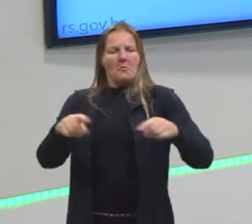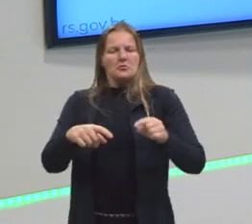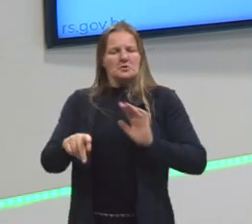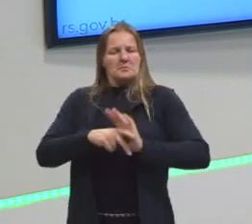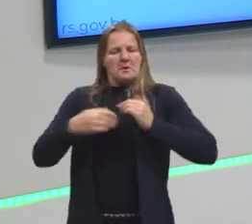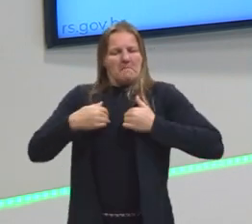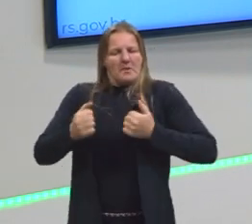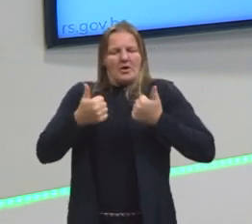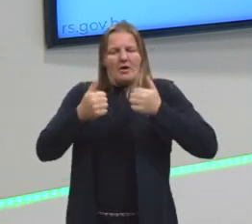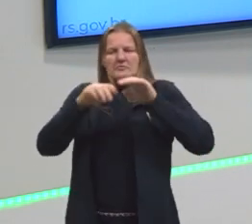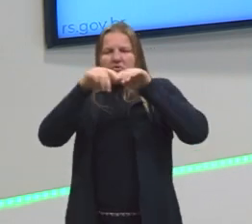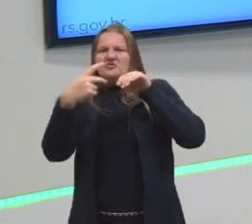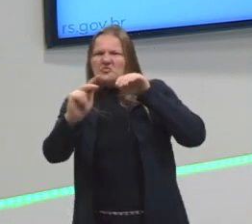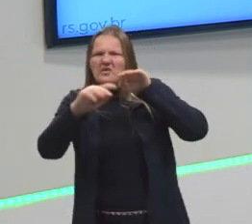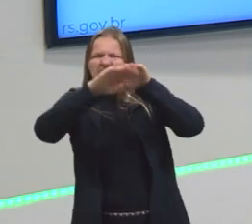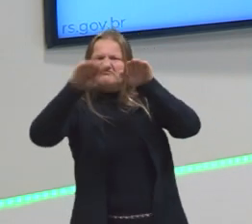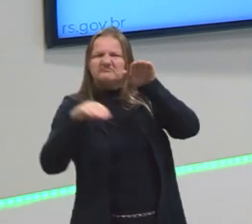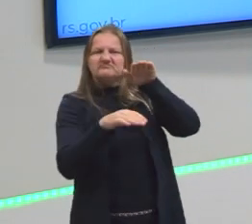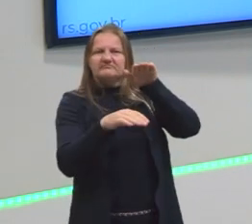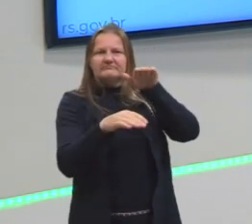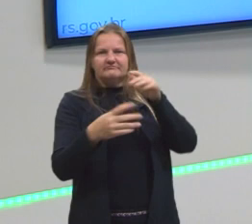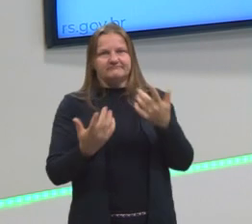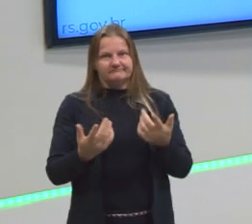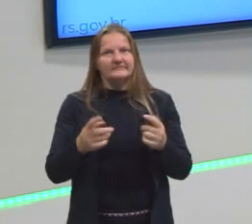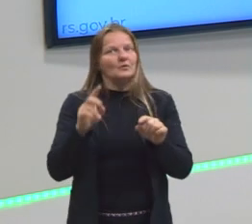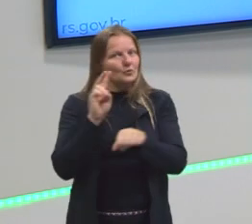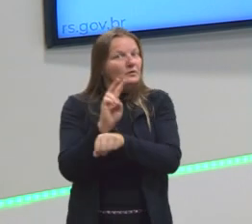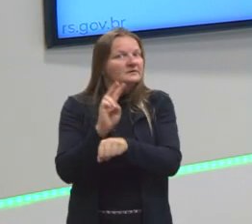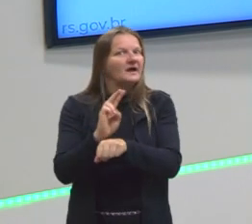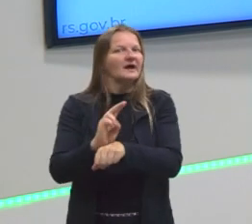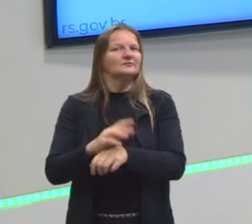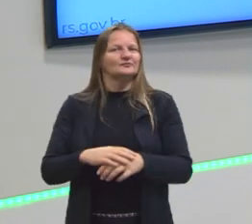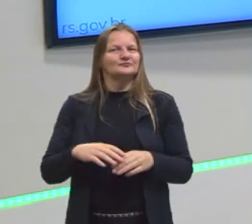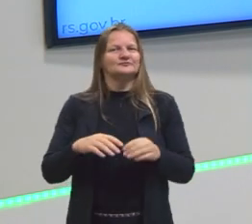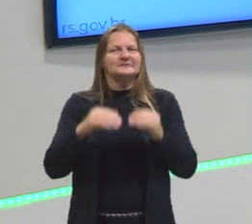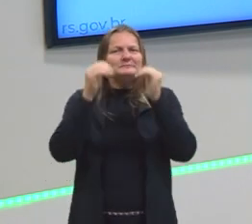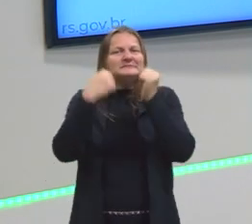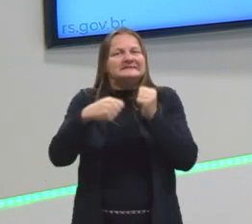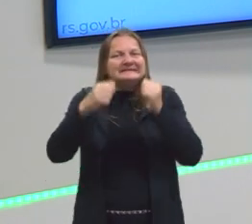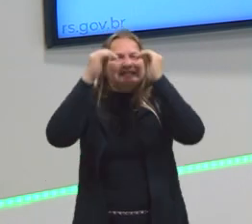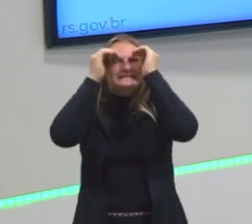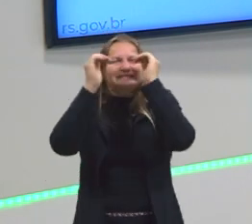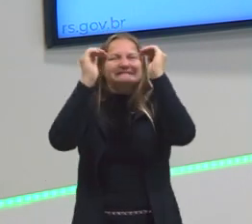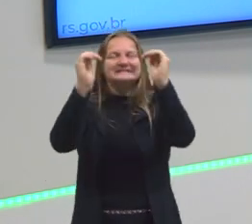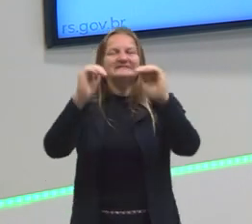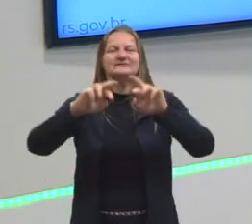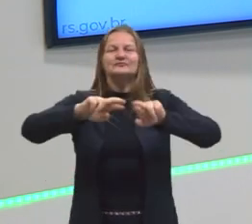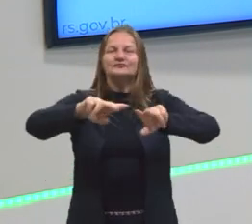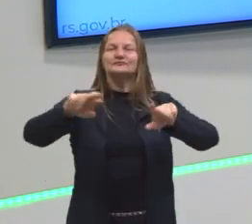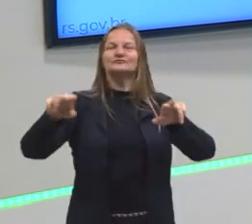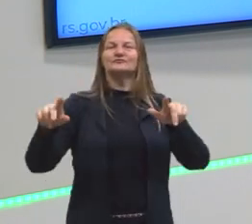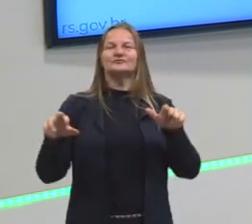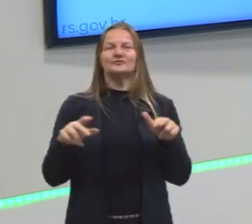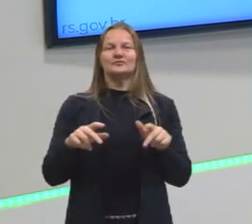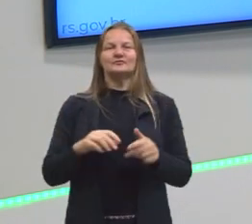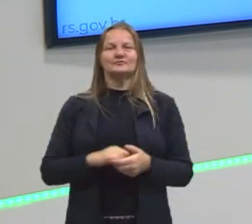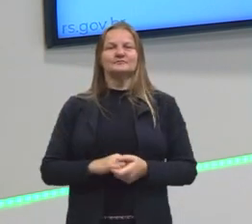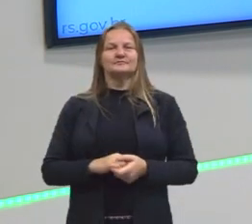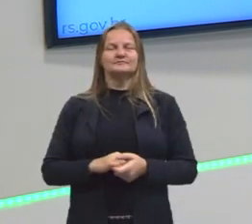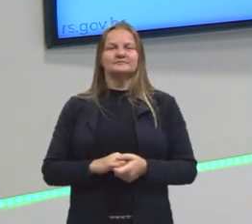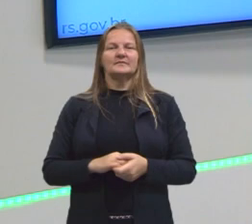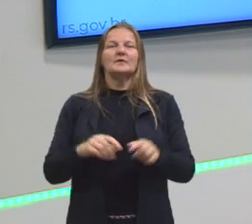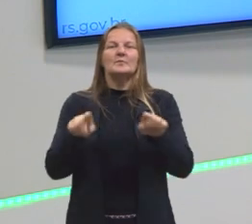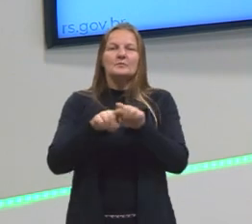São superiores aos demais. Acho que temos que ter esse respeito ao mosaico cultural. E nisso, então, se